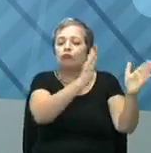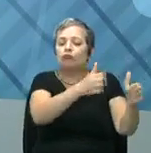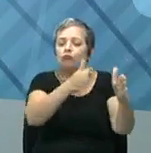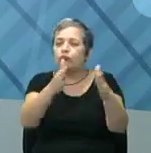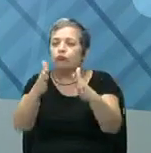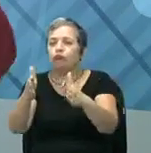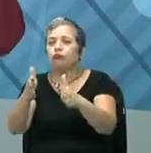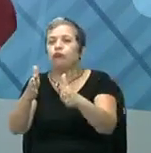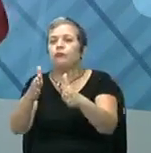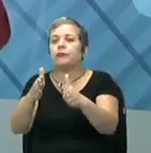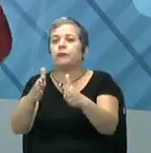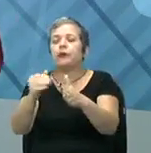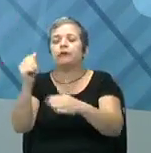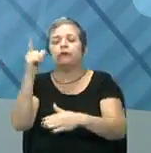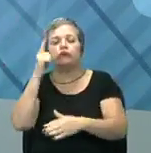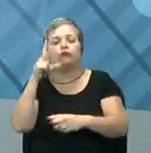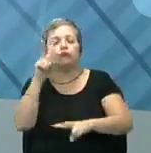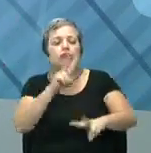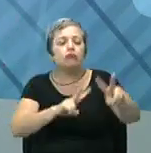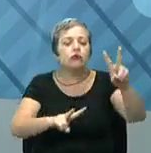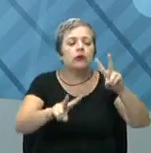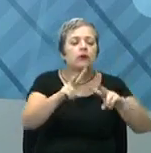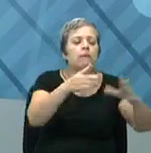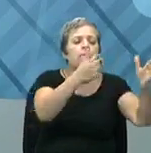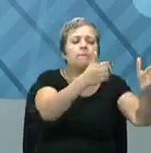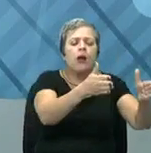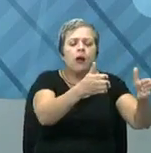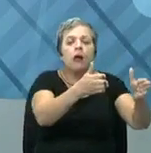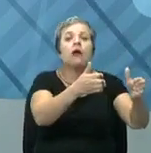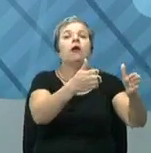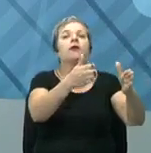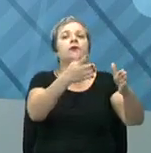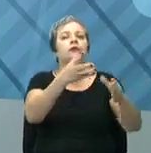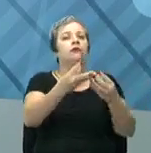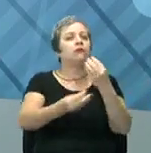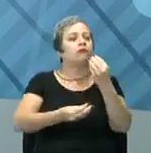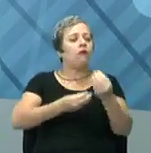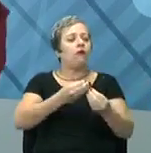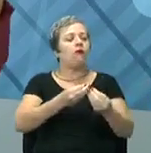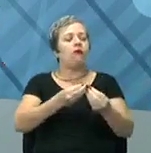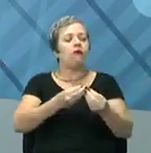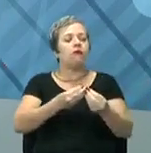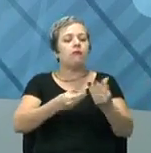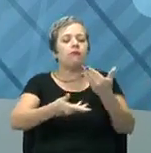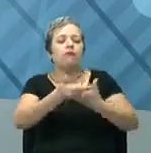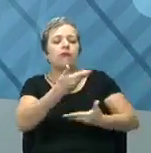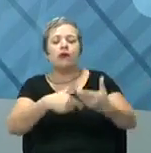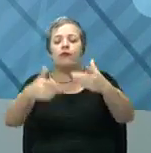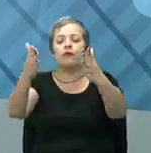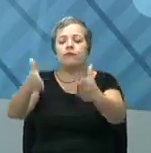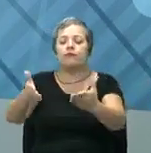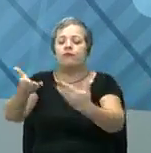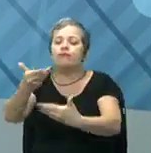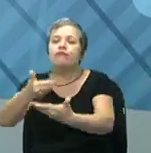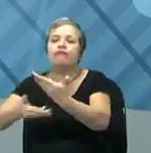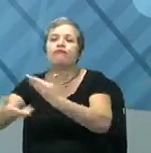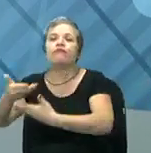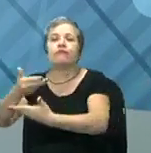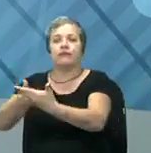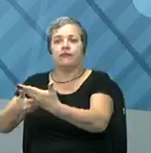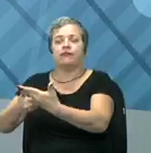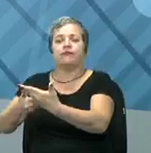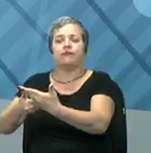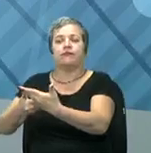no todo. Então, eu consigo ver cada petacinho e como esse pedaço interage com os outros, criando algo